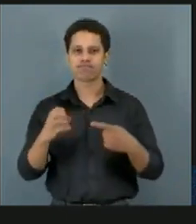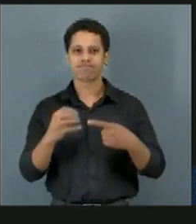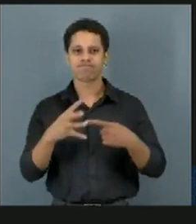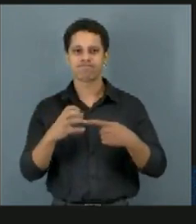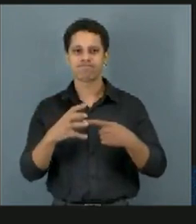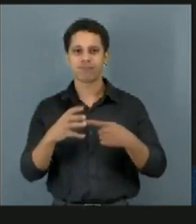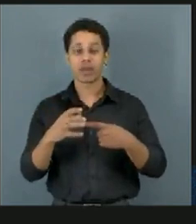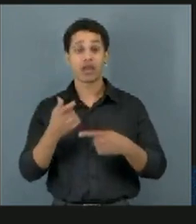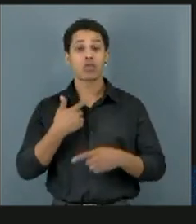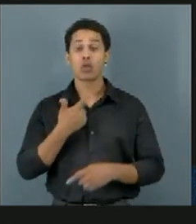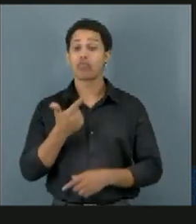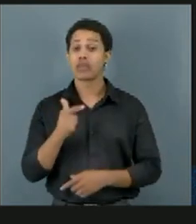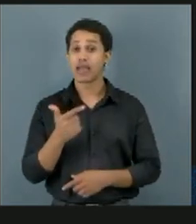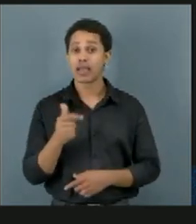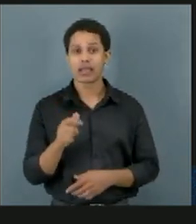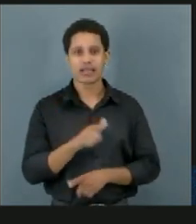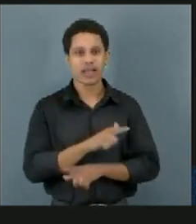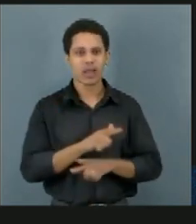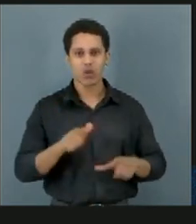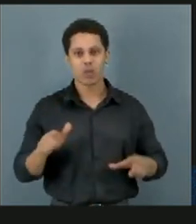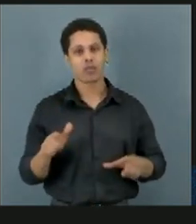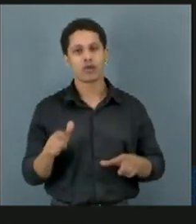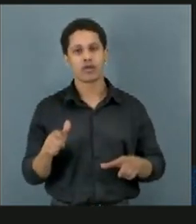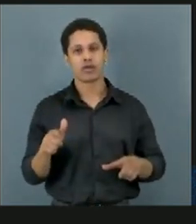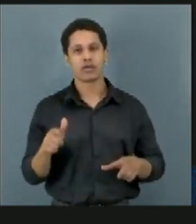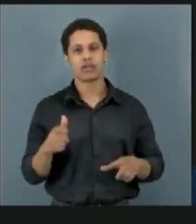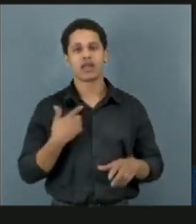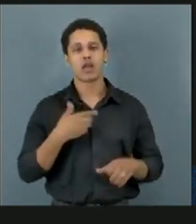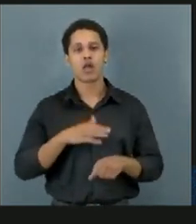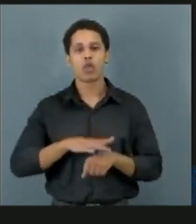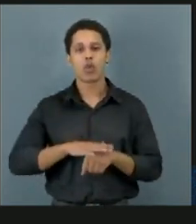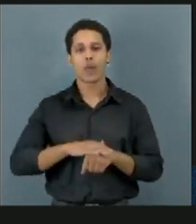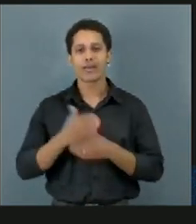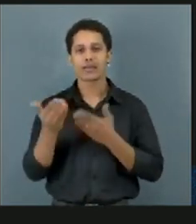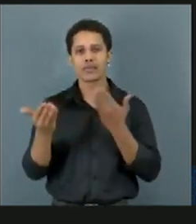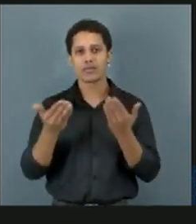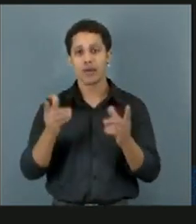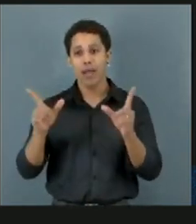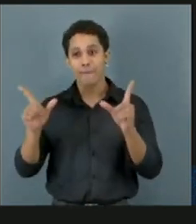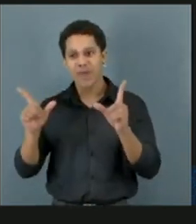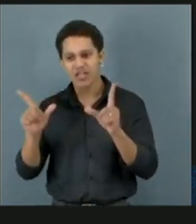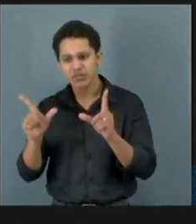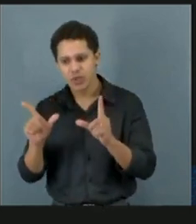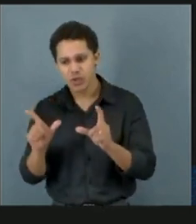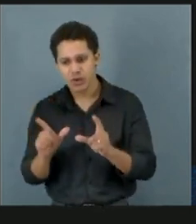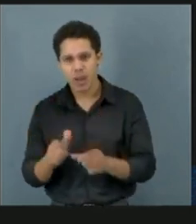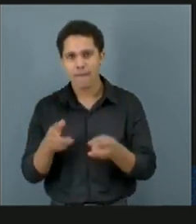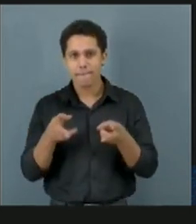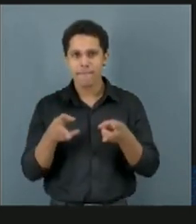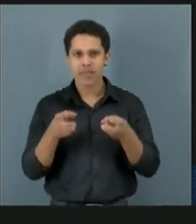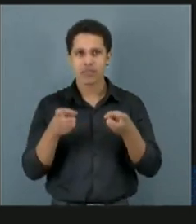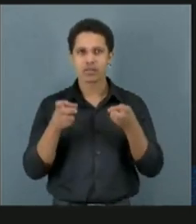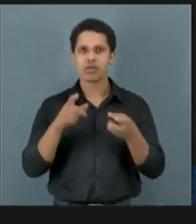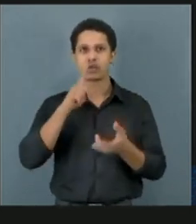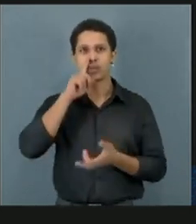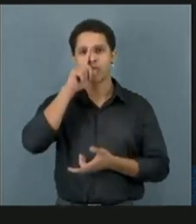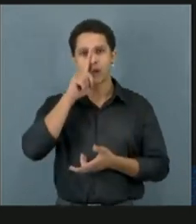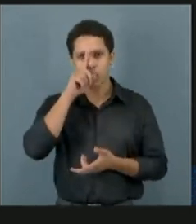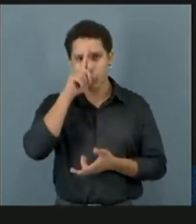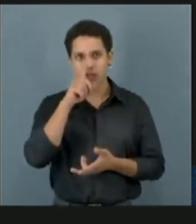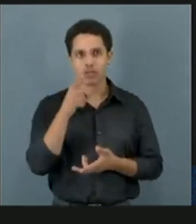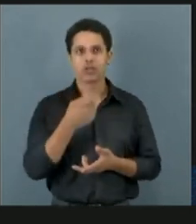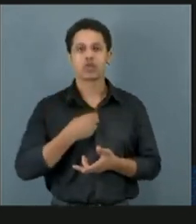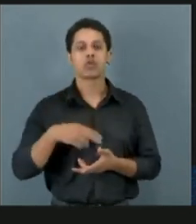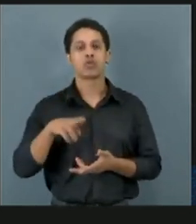doença psiquiátrica. Mas você provoca a diminuição de percepção de risco das pessoas que consomem essa